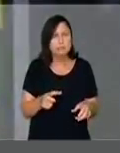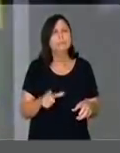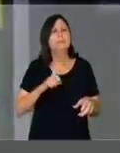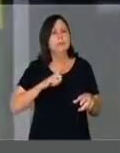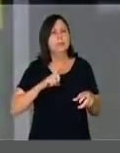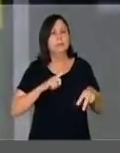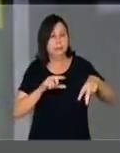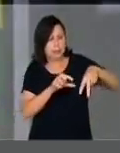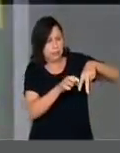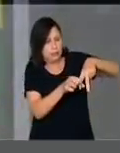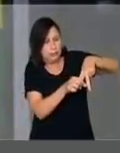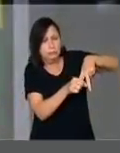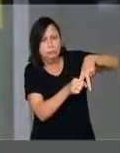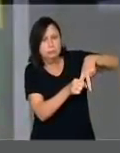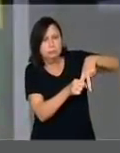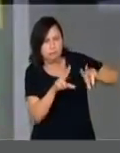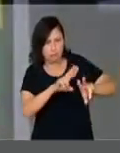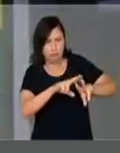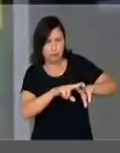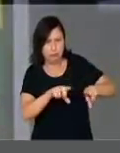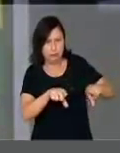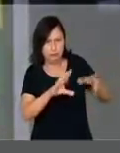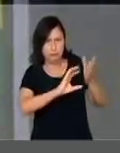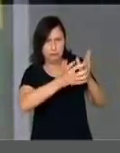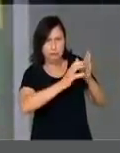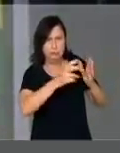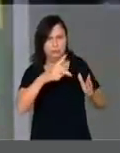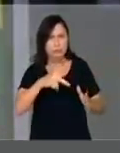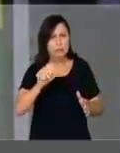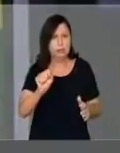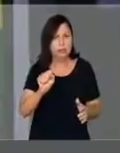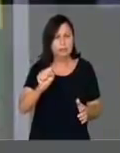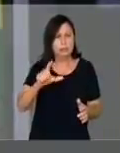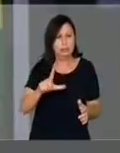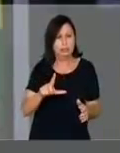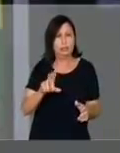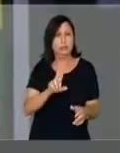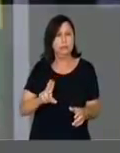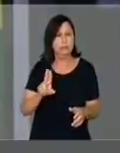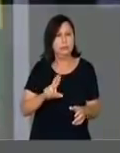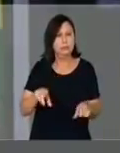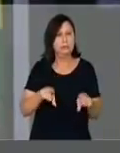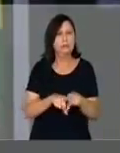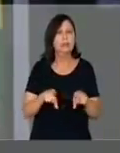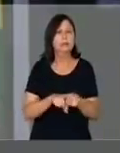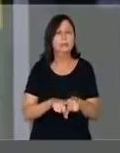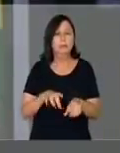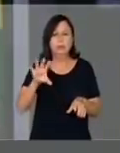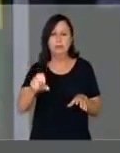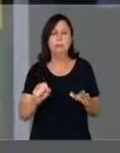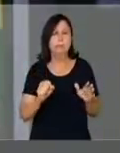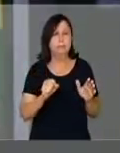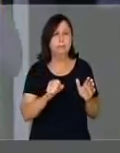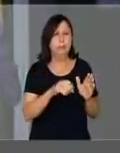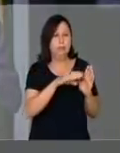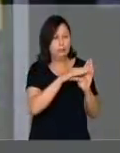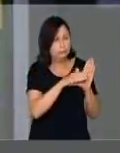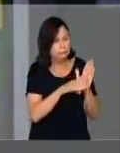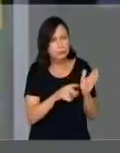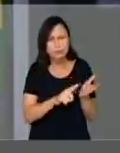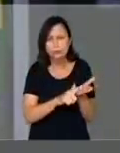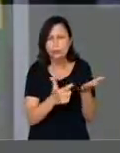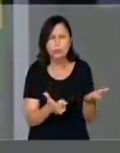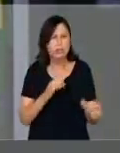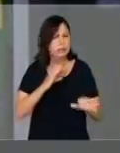Eu quero os nomes. E outra coisa, pega os anais da casa, pega os jornais